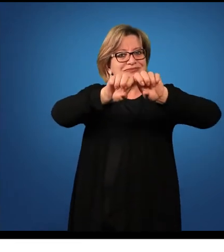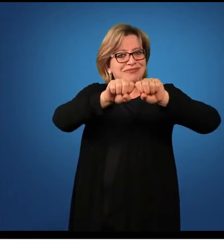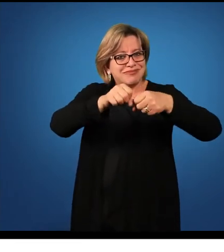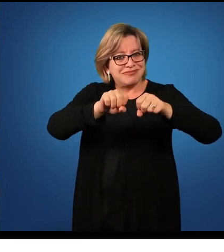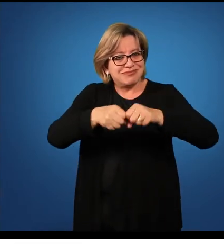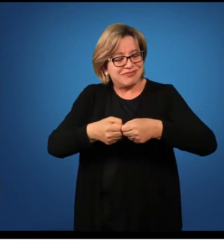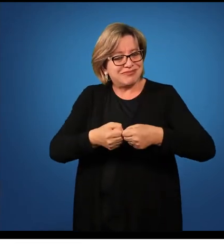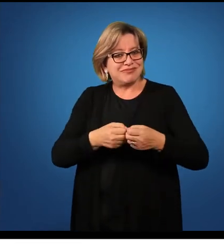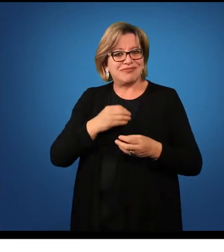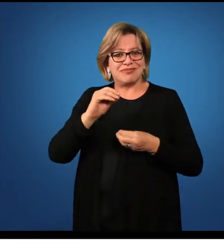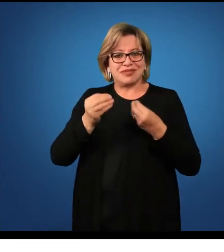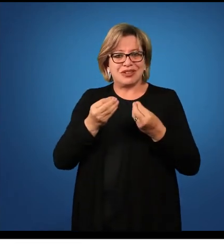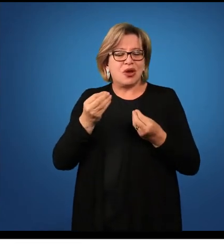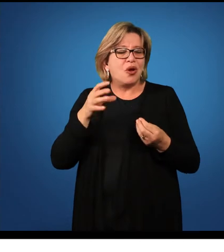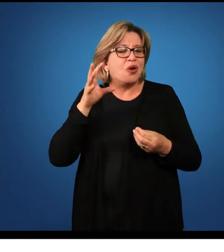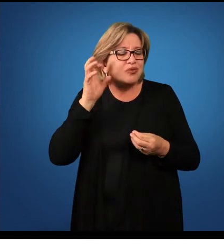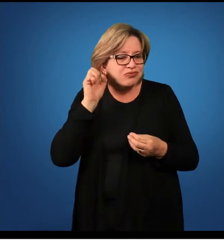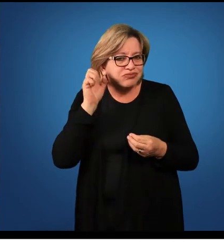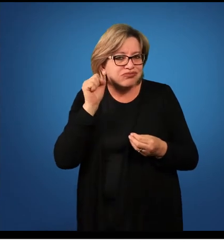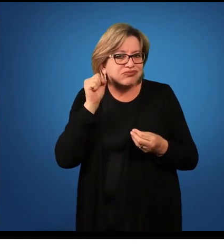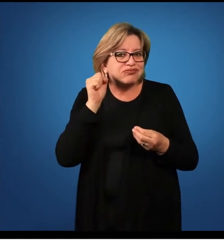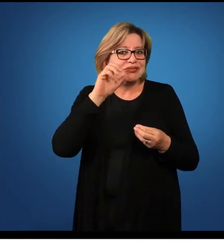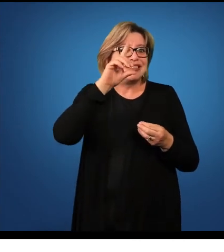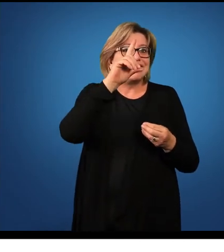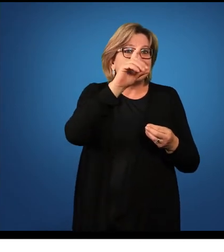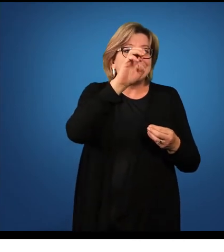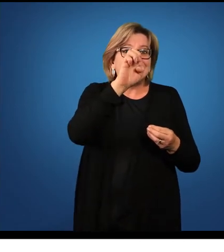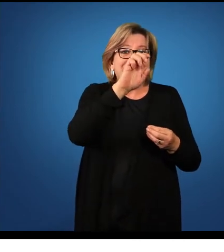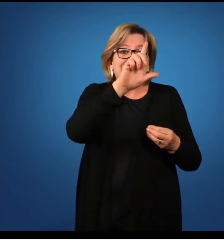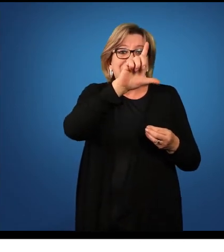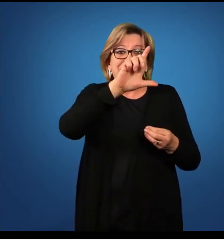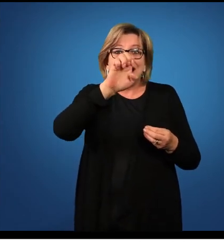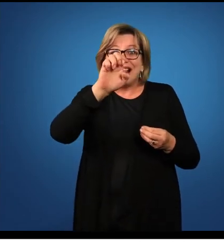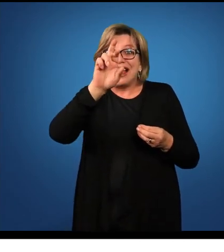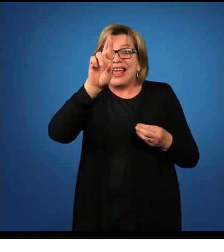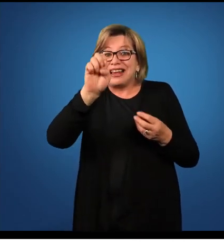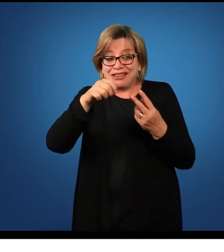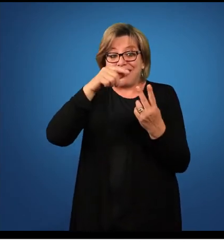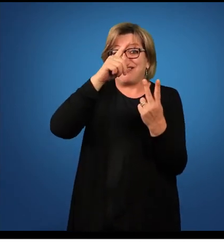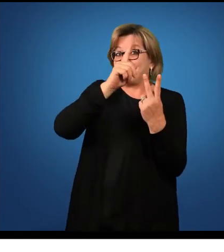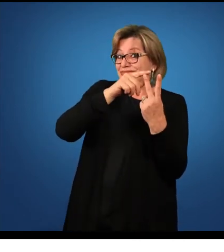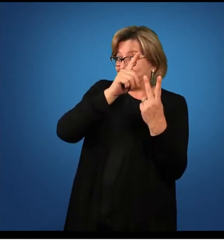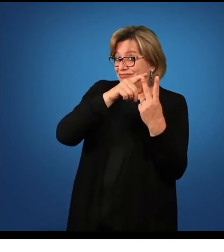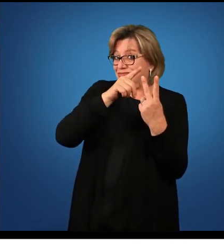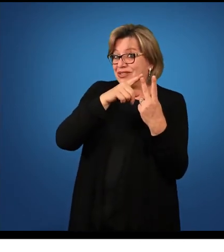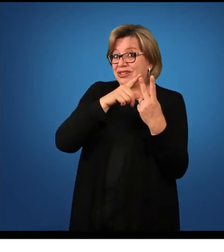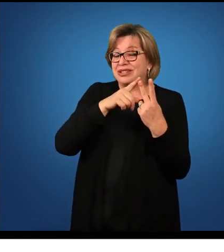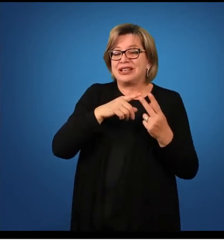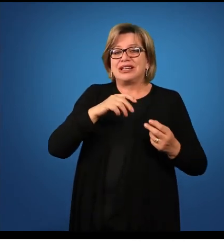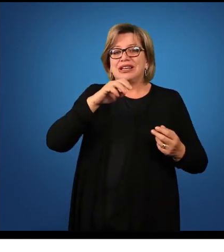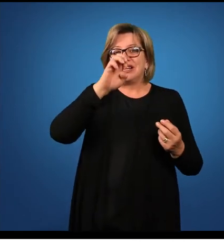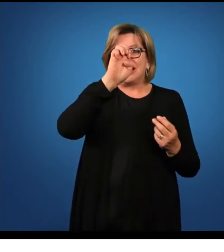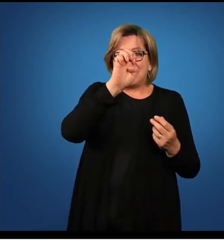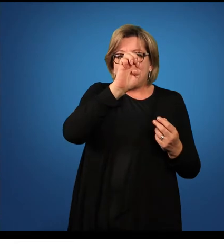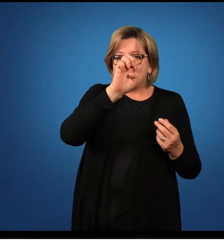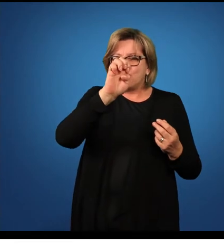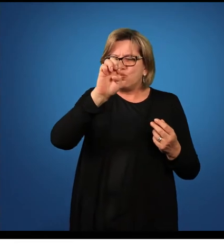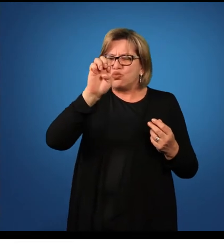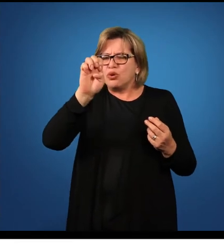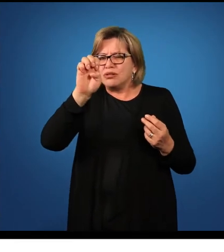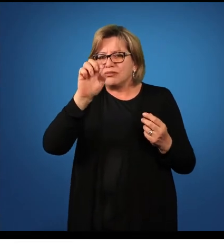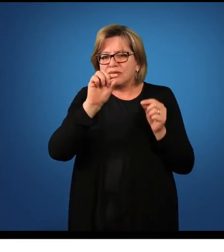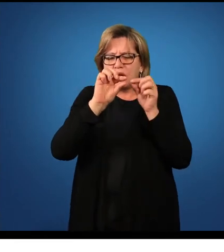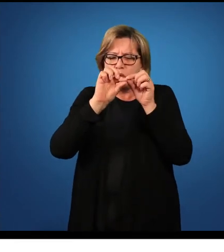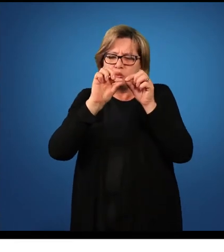Delere, me ouçam, verbo de segunda conjugação. A vogal é, é um